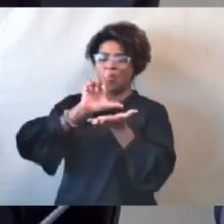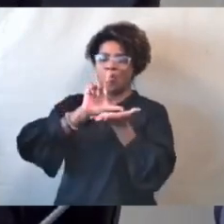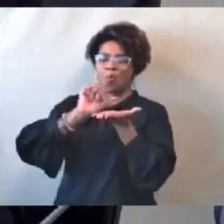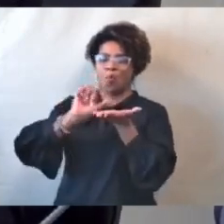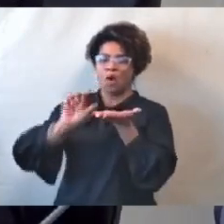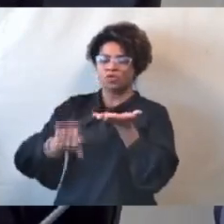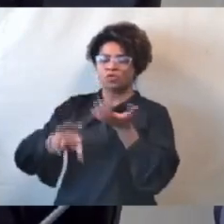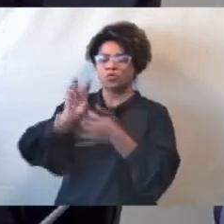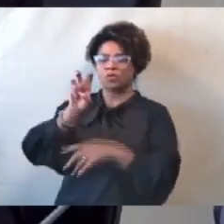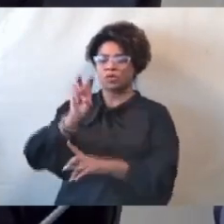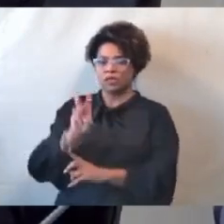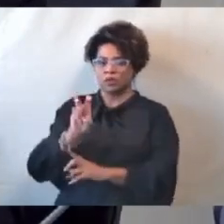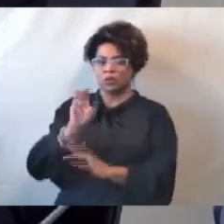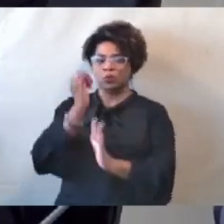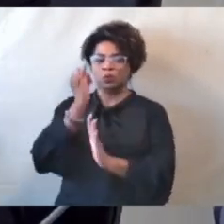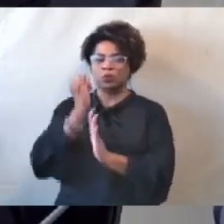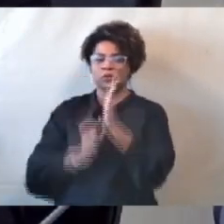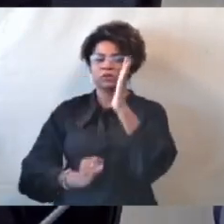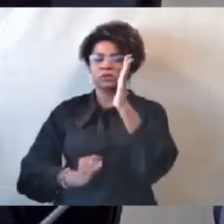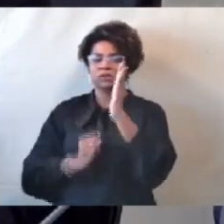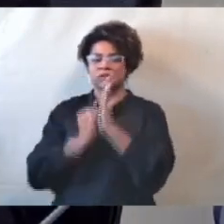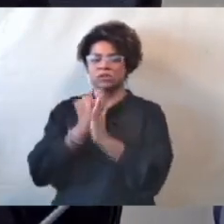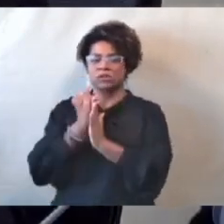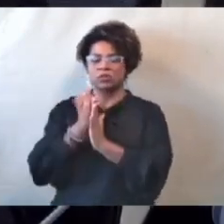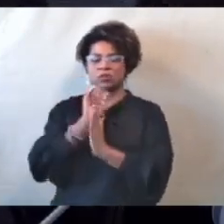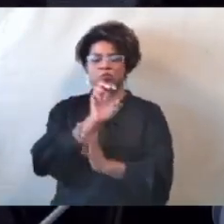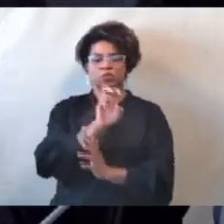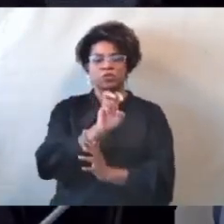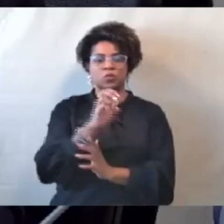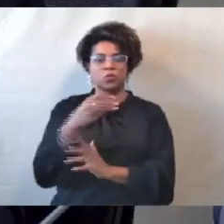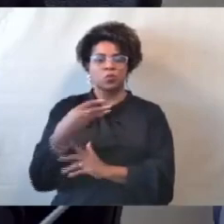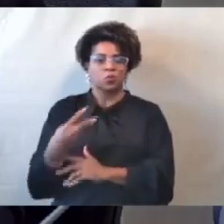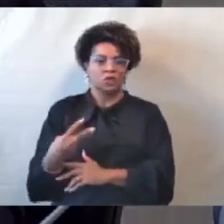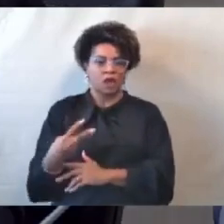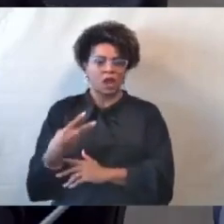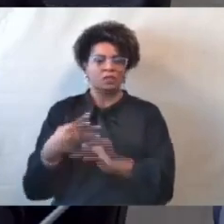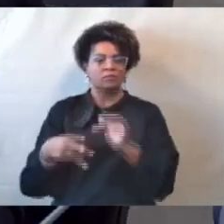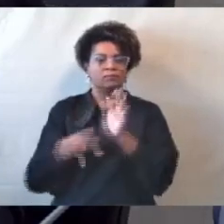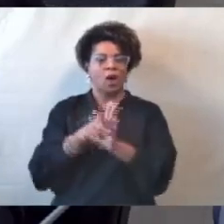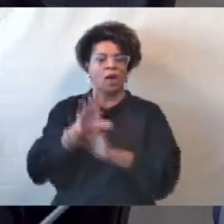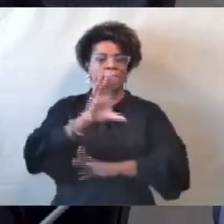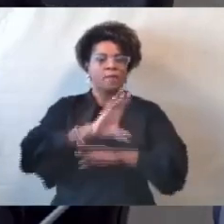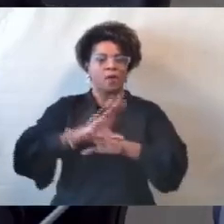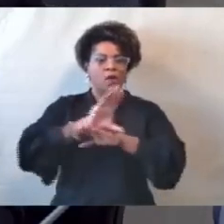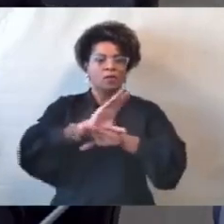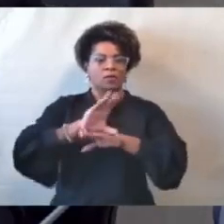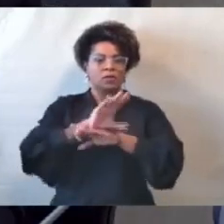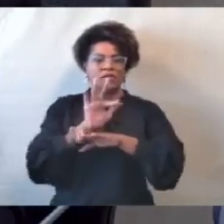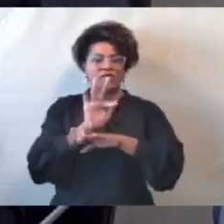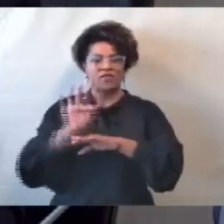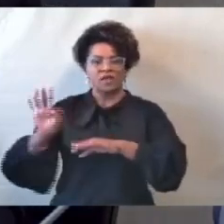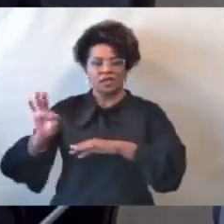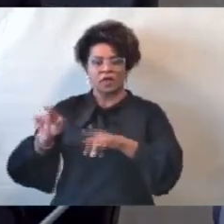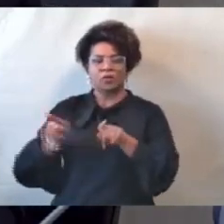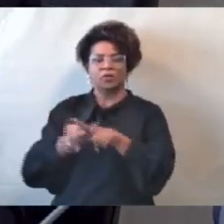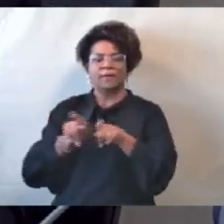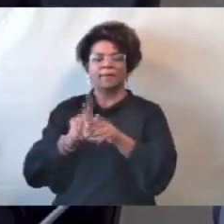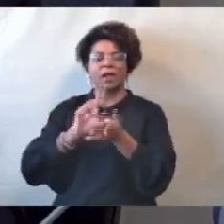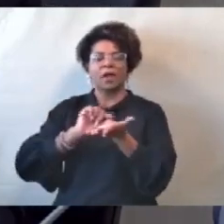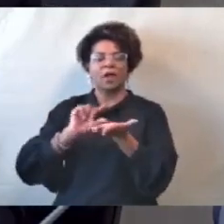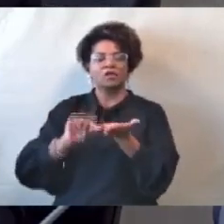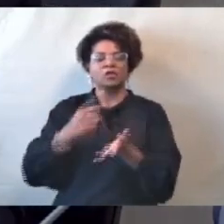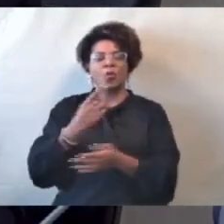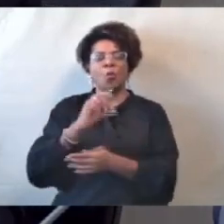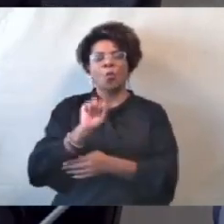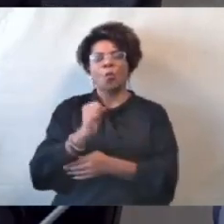53, da Constituição Federal e do artigo 186 do